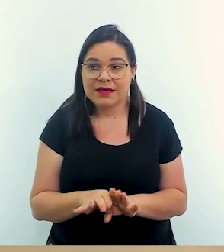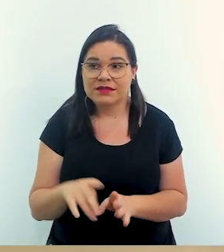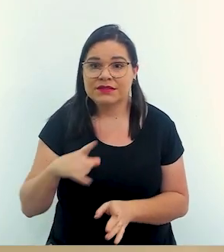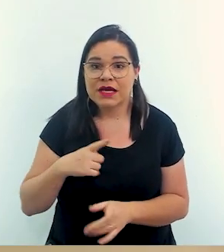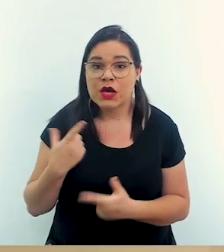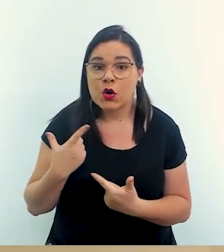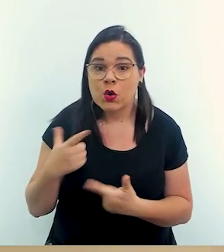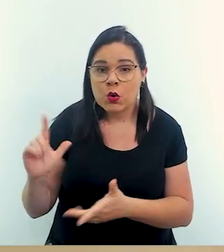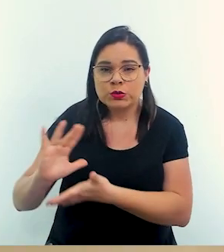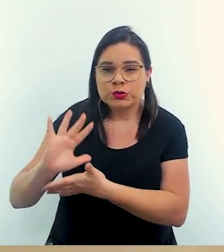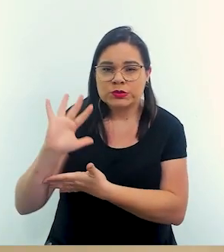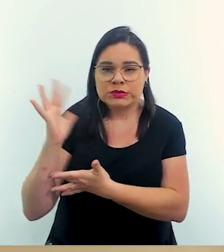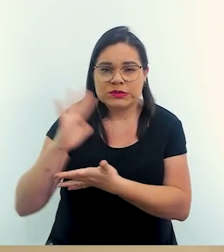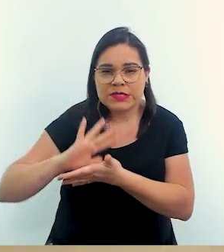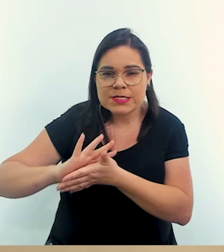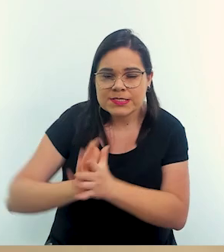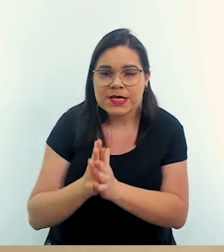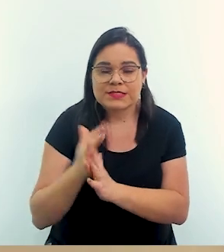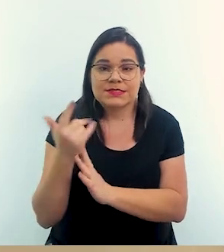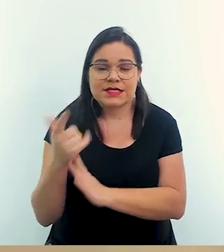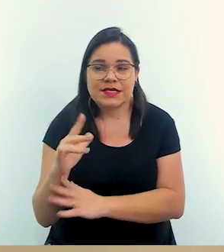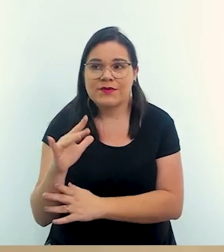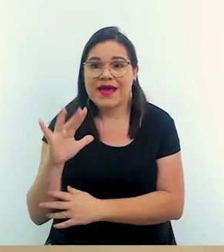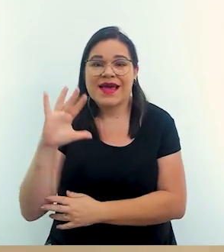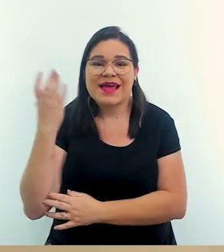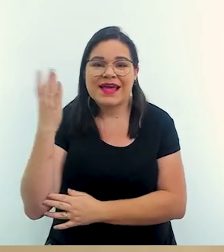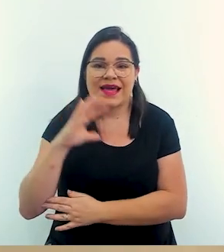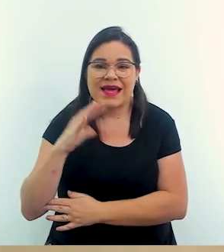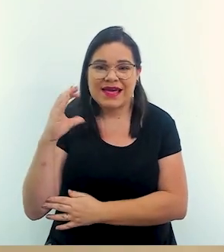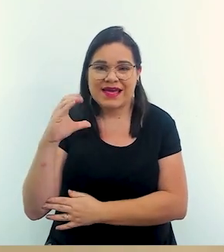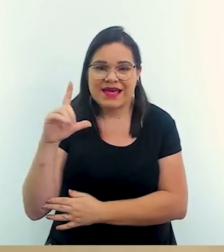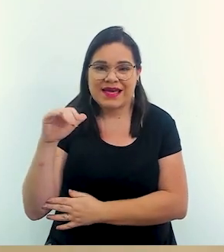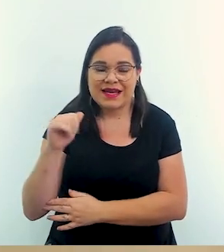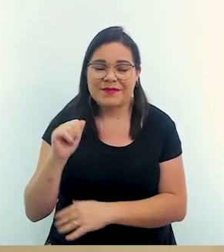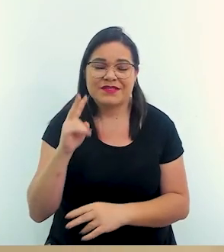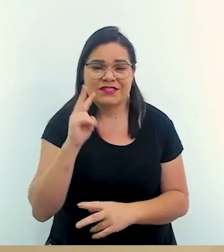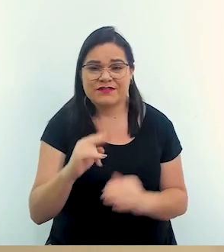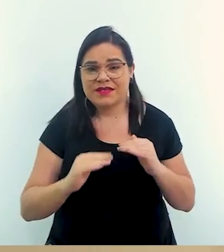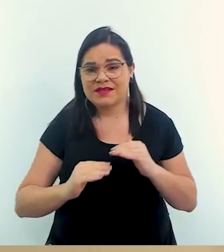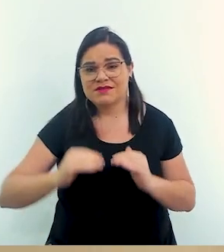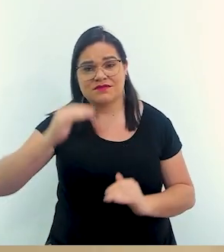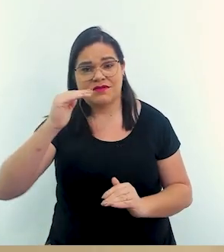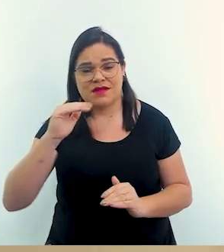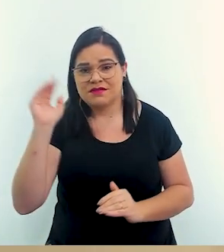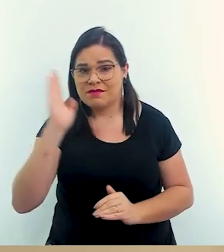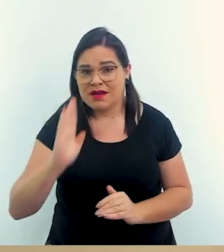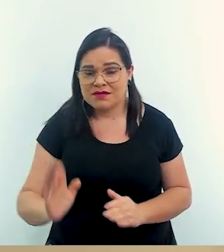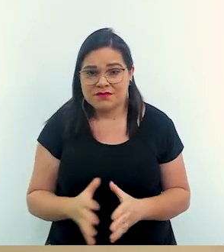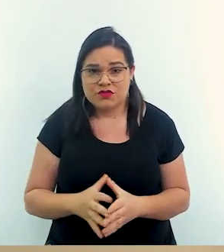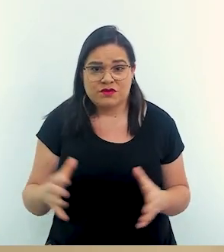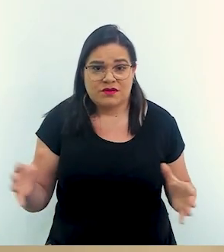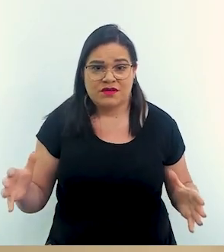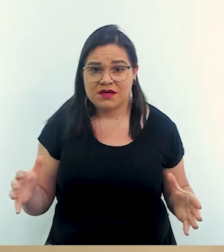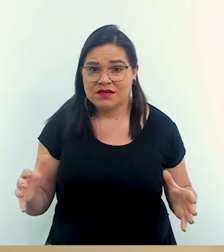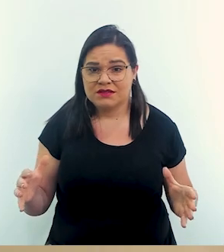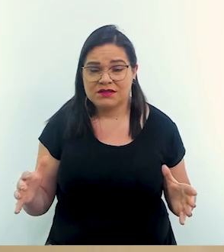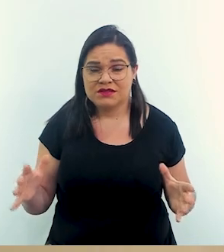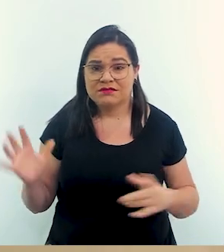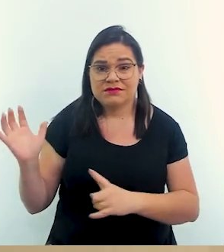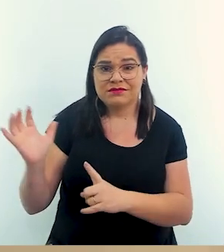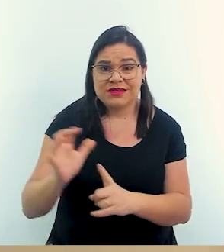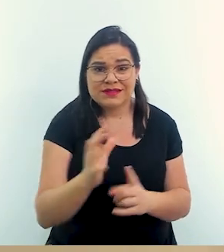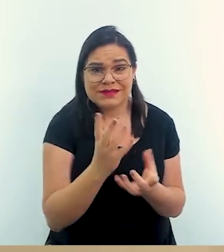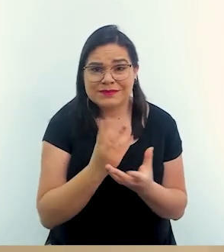gente tem outros desastres que não são climáticos o peso da desigualdade no Brasil atinge